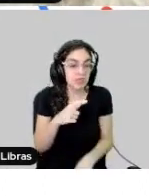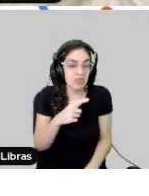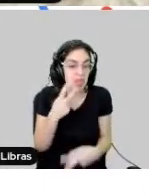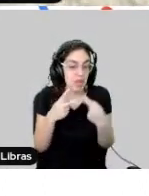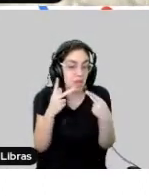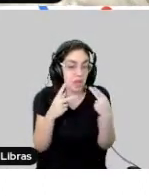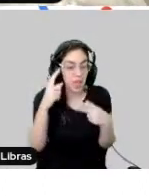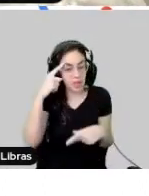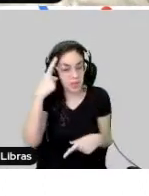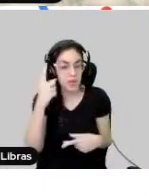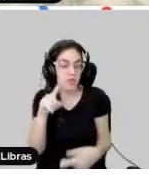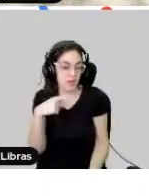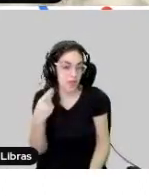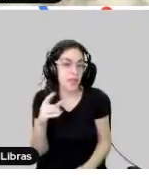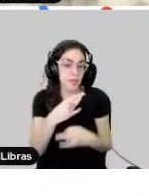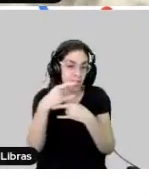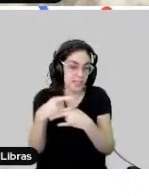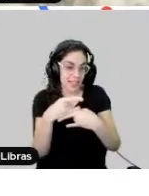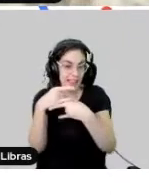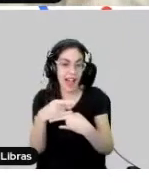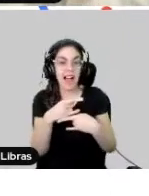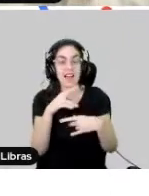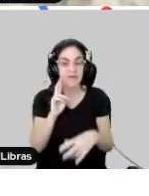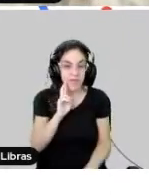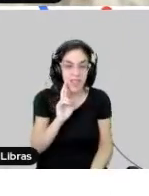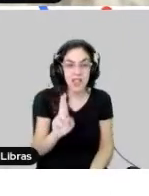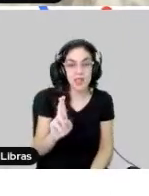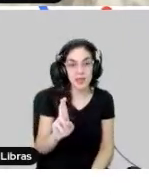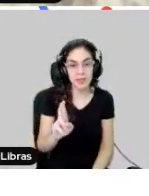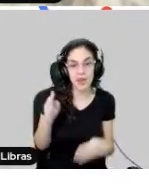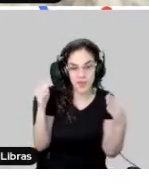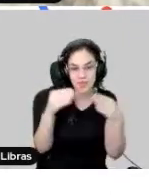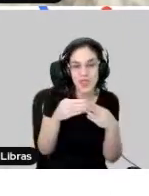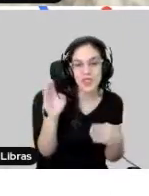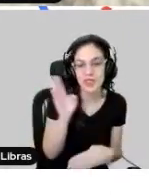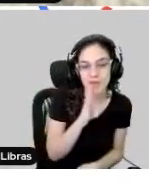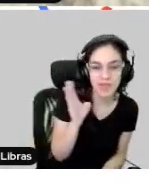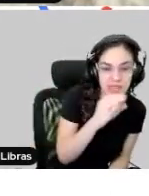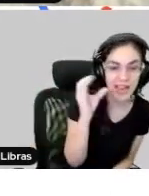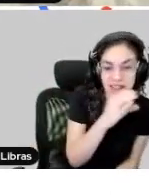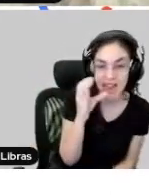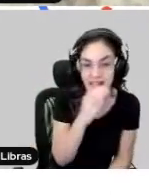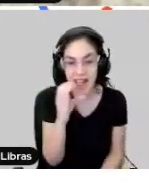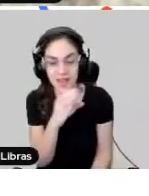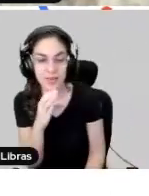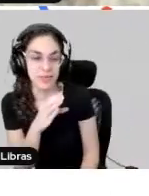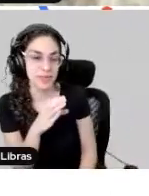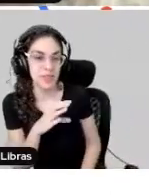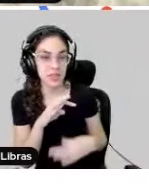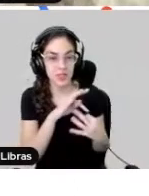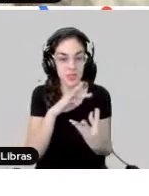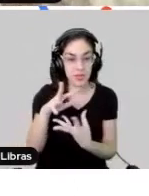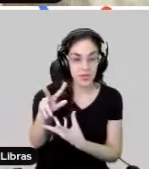tiver depois uma dúvida, depois na live ali, até respondo assim, né? A gente foi objetivo e rápido, porque tem tanta... O nosso mundo aqui é tão